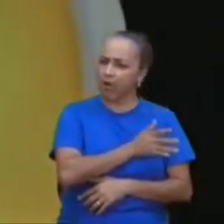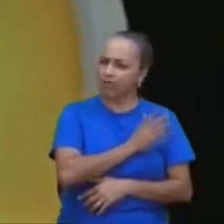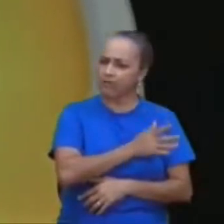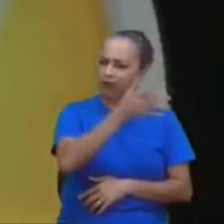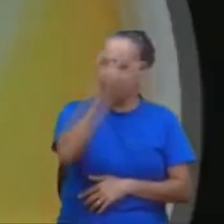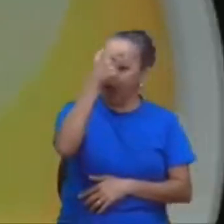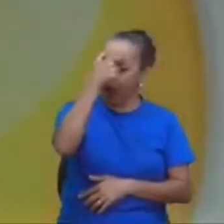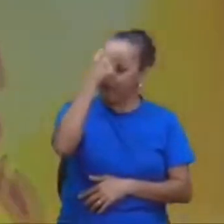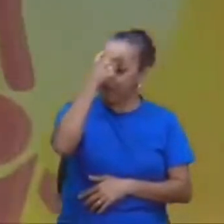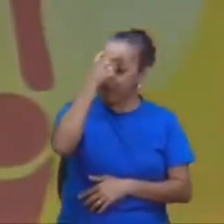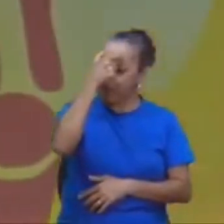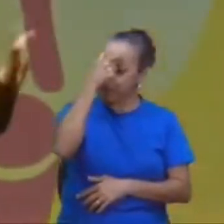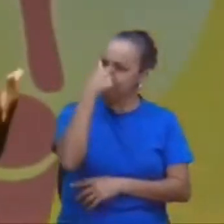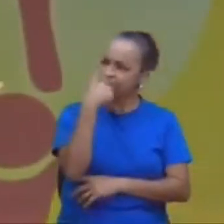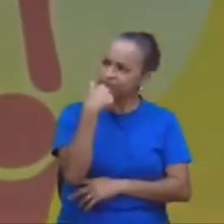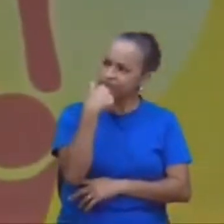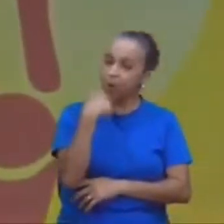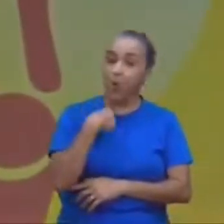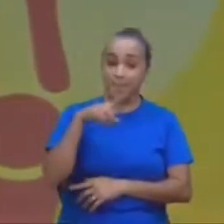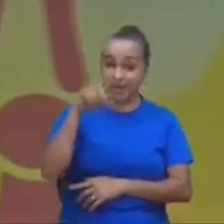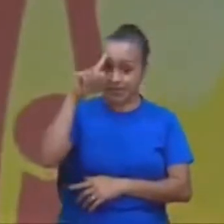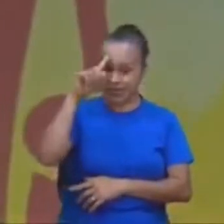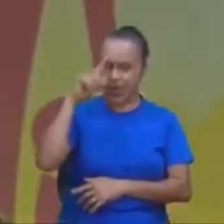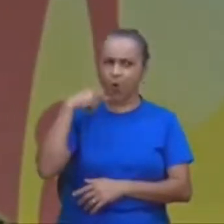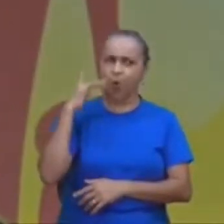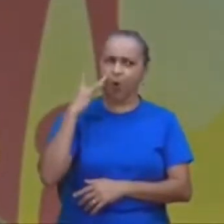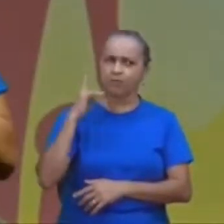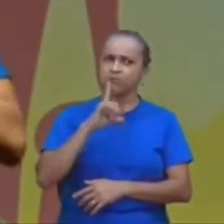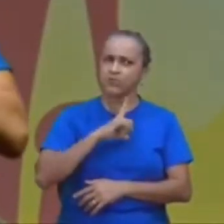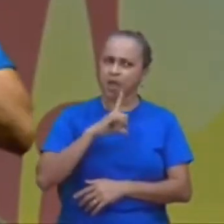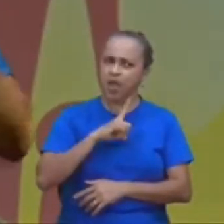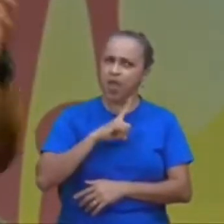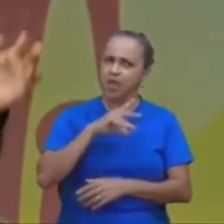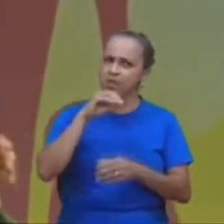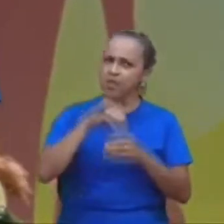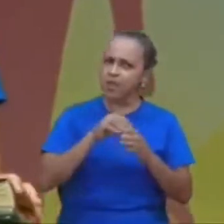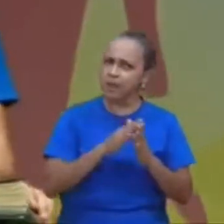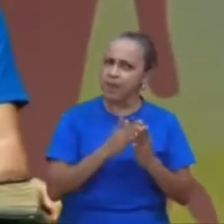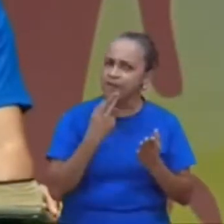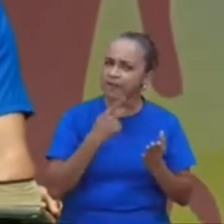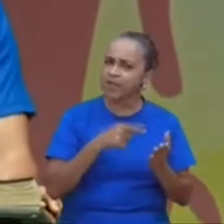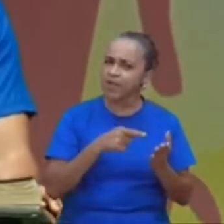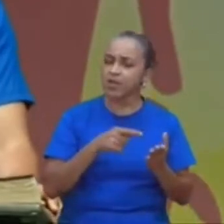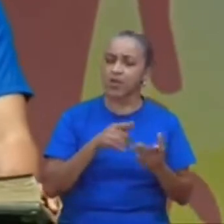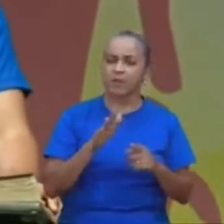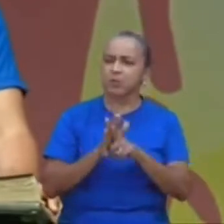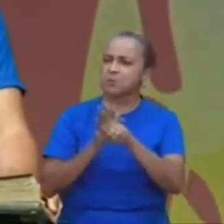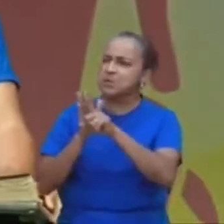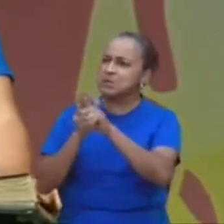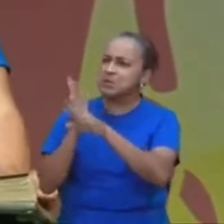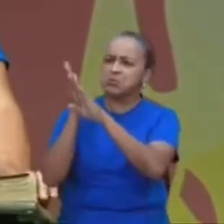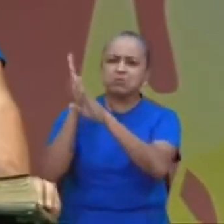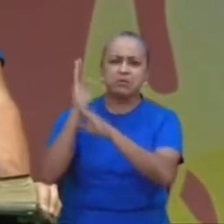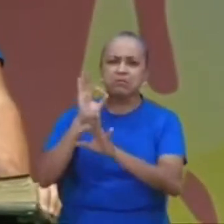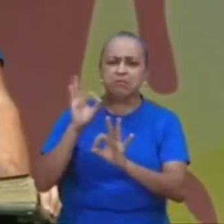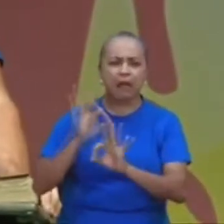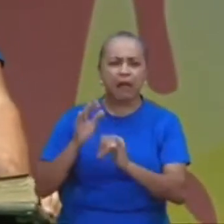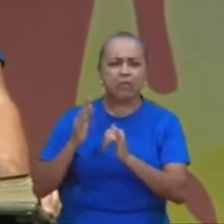alguma coisa, deve ter na Bíblia, então, e foi também isso aí, que eu não achei, nenhum pastor, jamais, pelo menos, porque eu saiba,